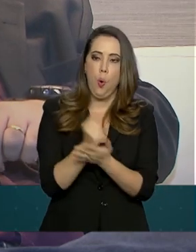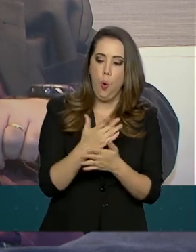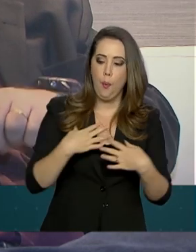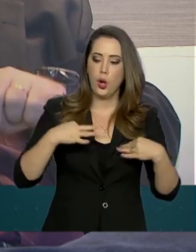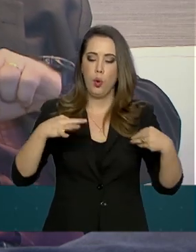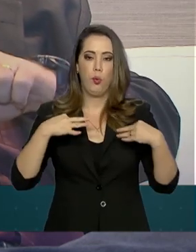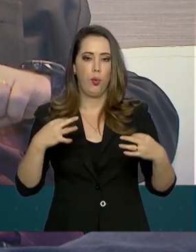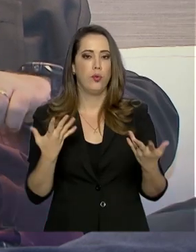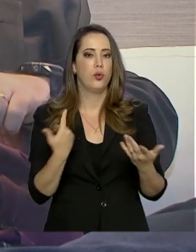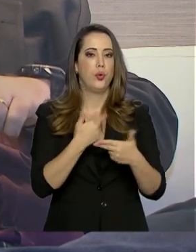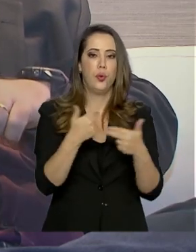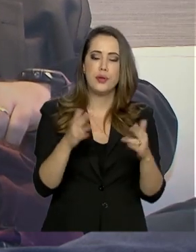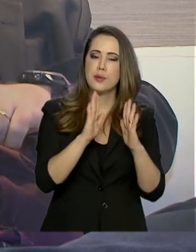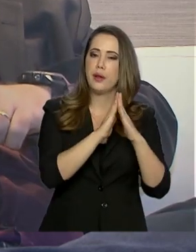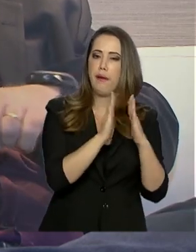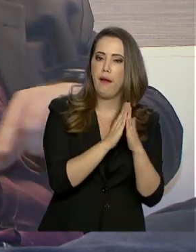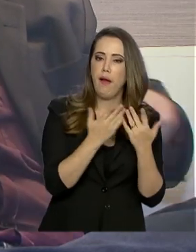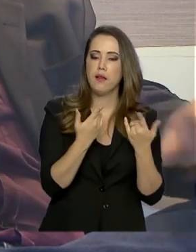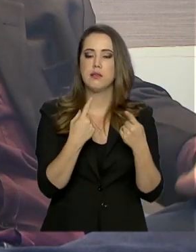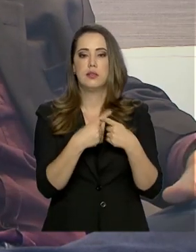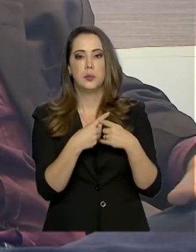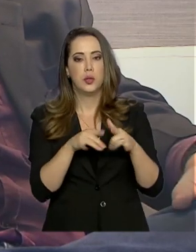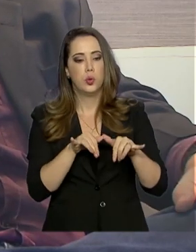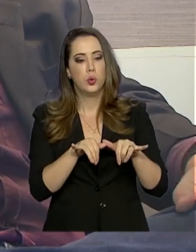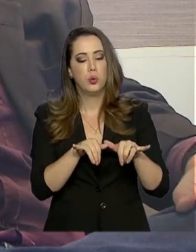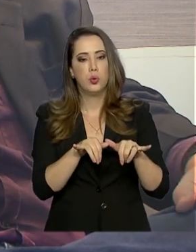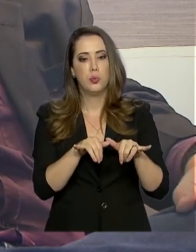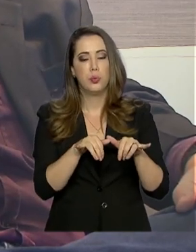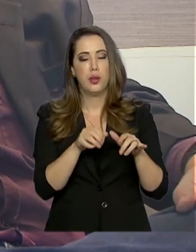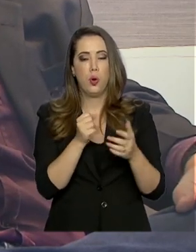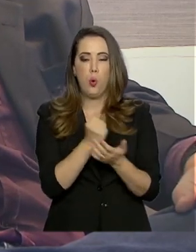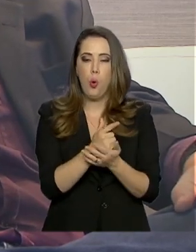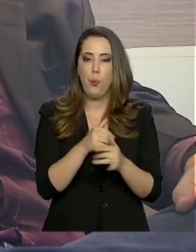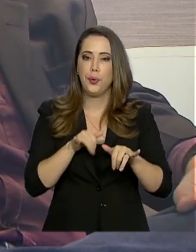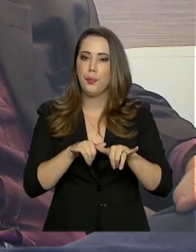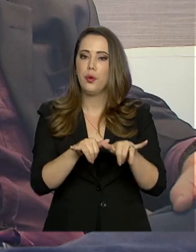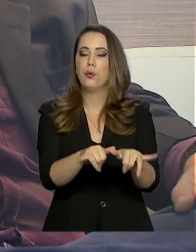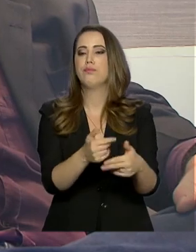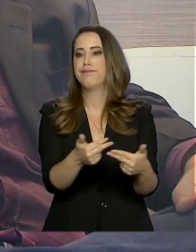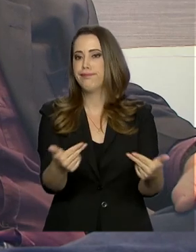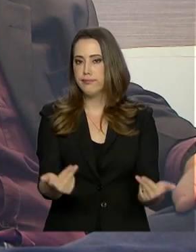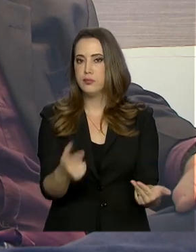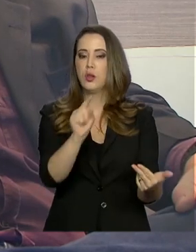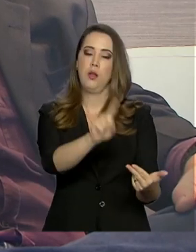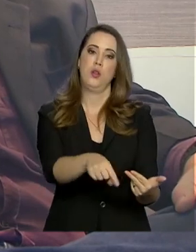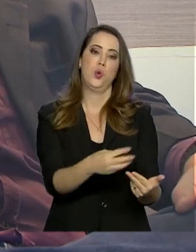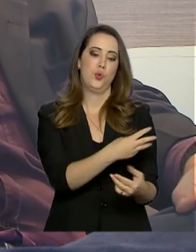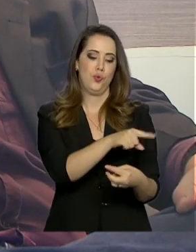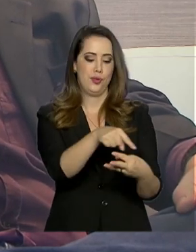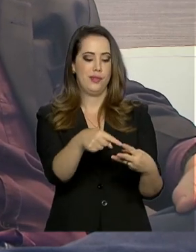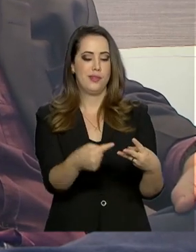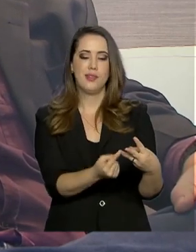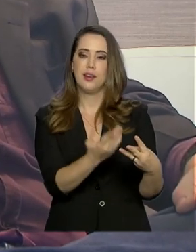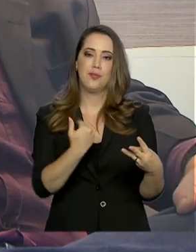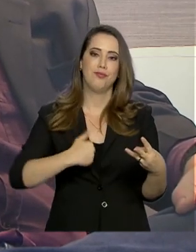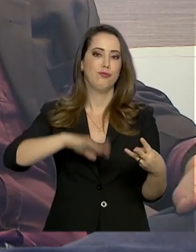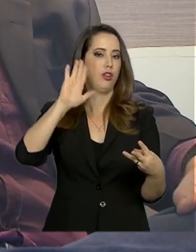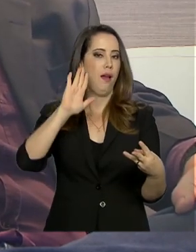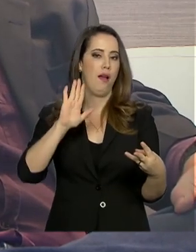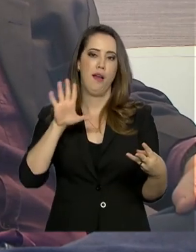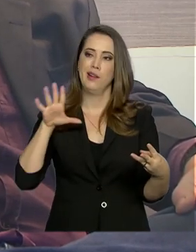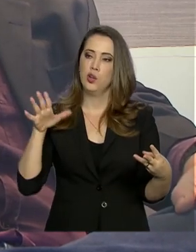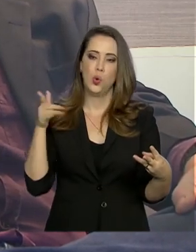móveis, eletromédicos, de hipermercados tendem a ser os mais beneficiados. Só esses três segmentos do varejo devem